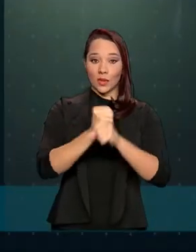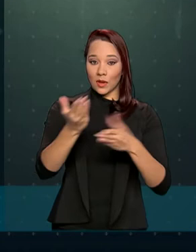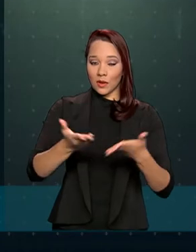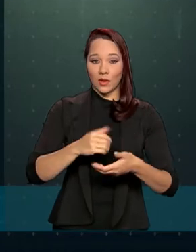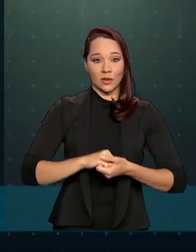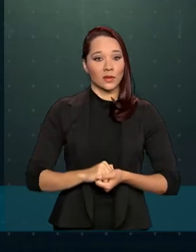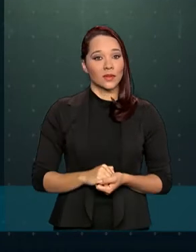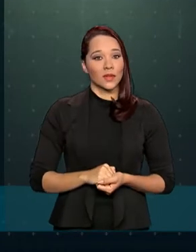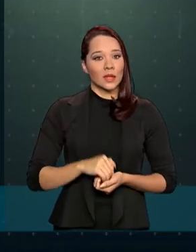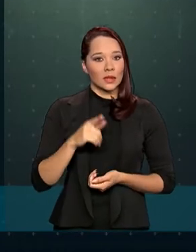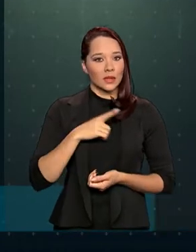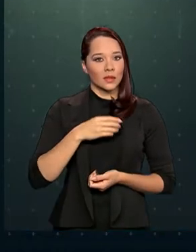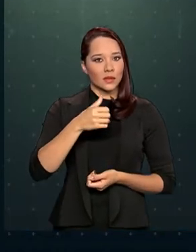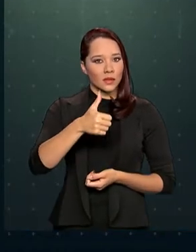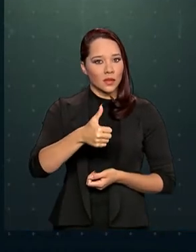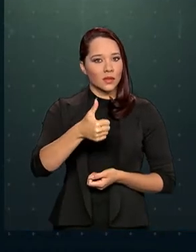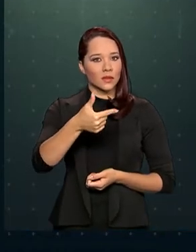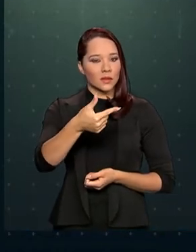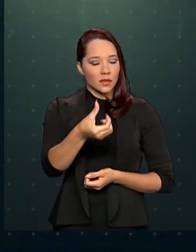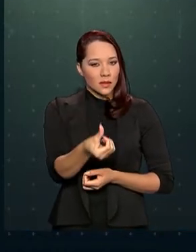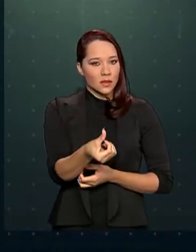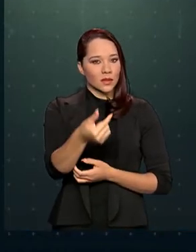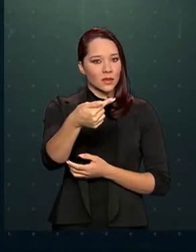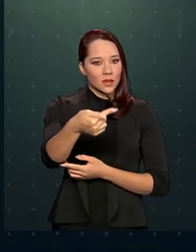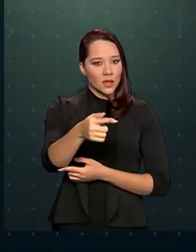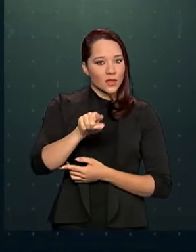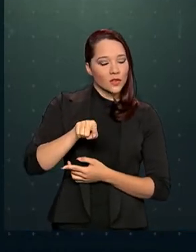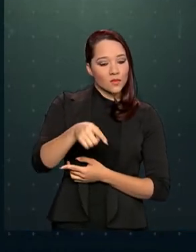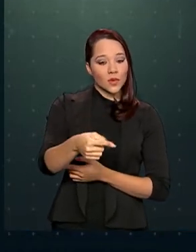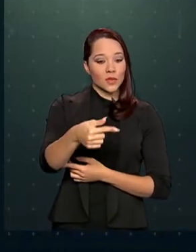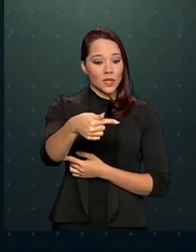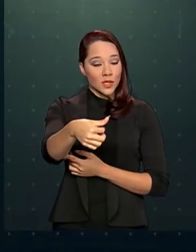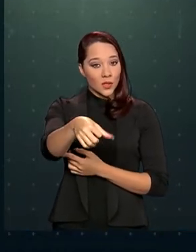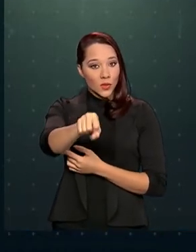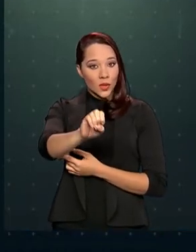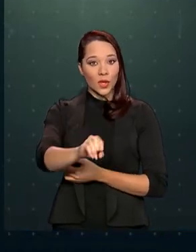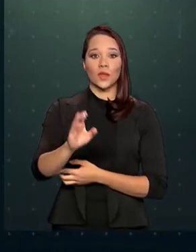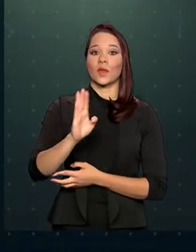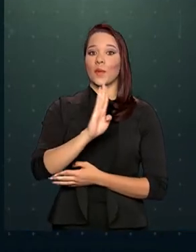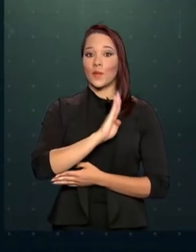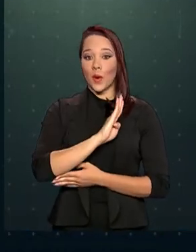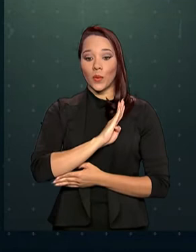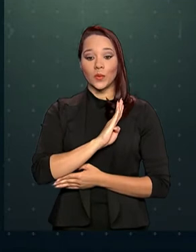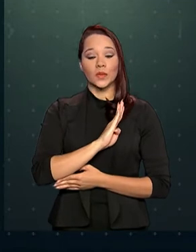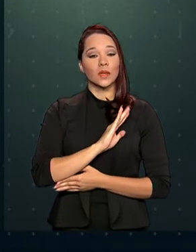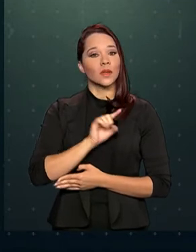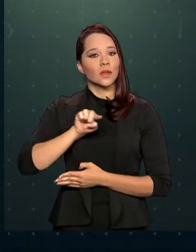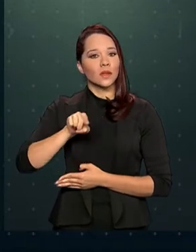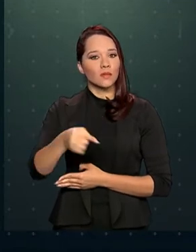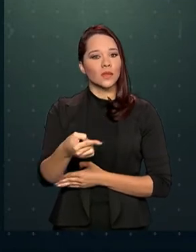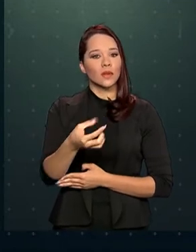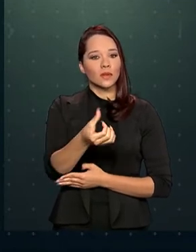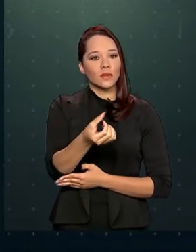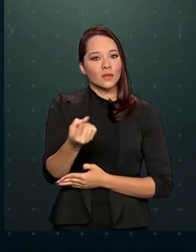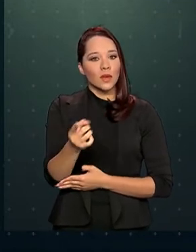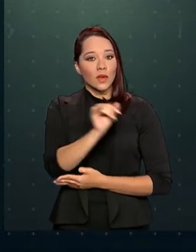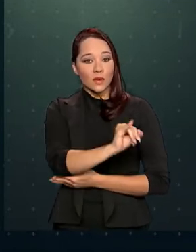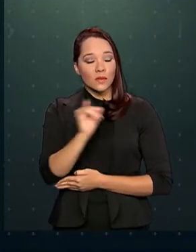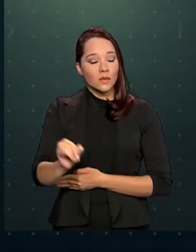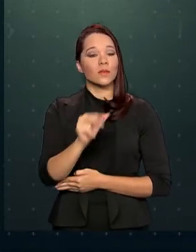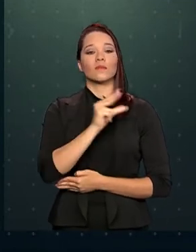ofertadas 167.780 bolsas em 1.061 instituições